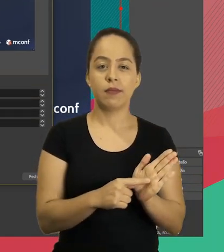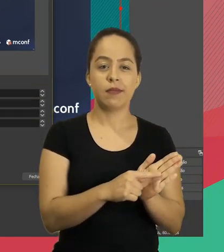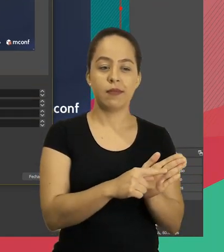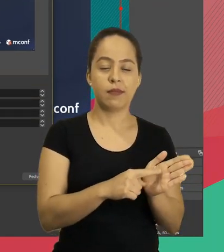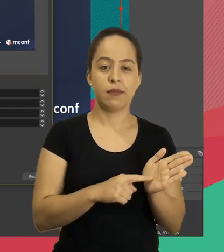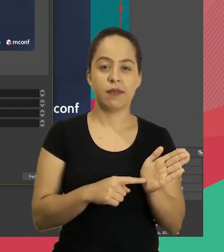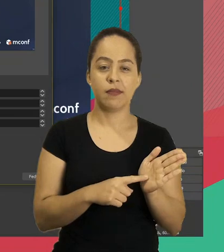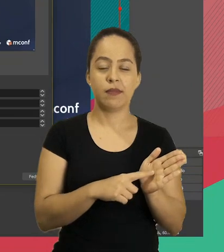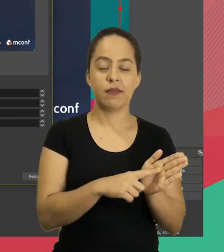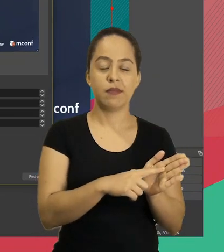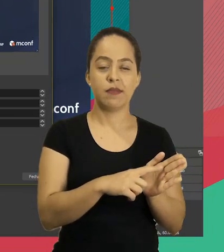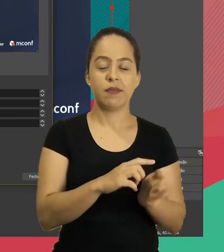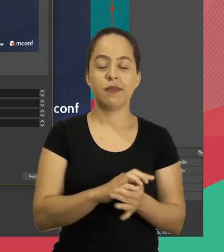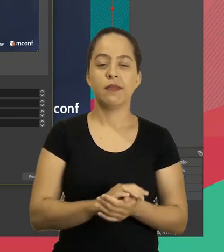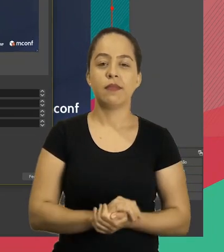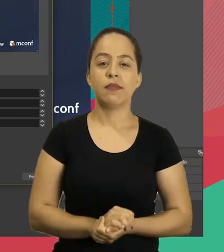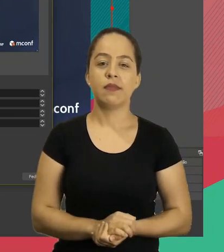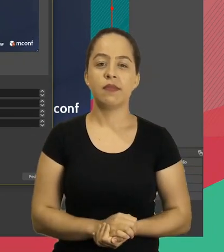Direita.